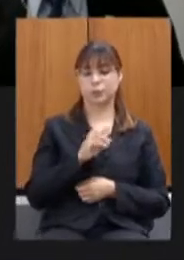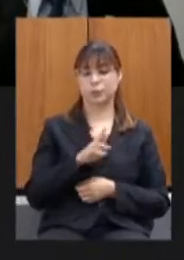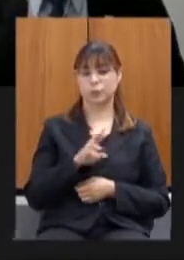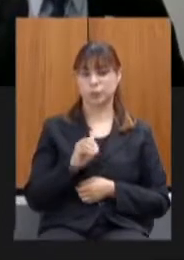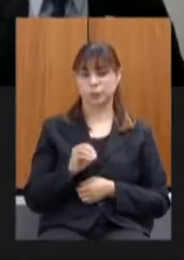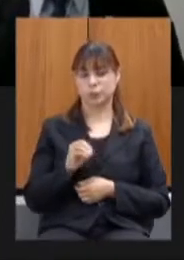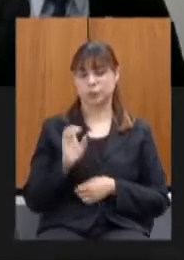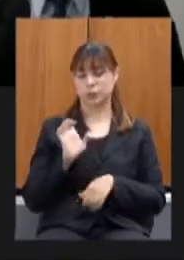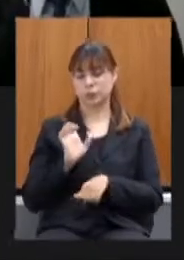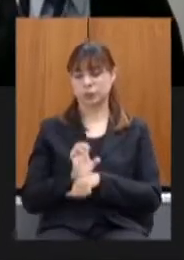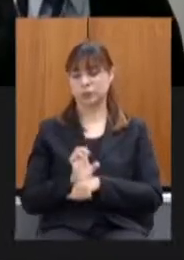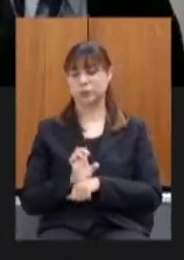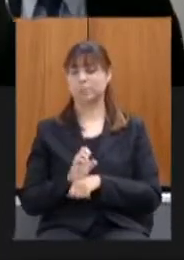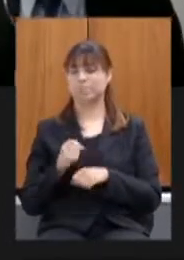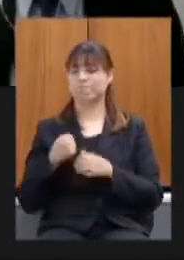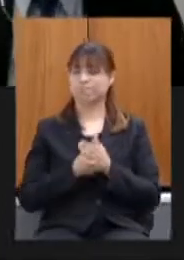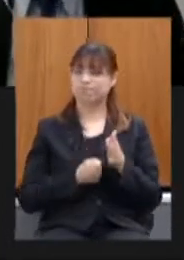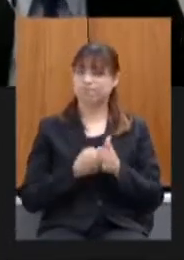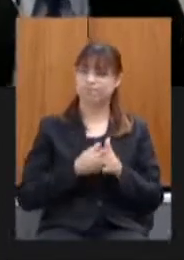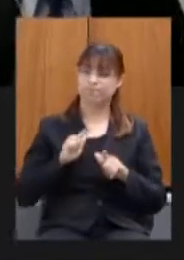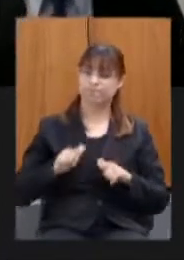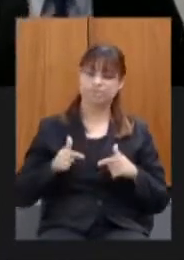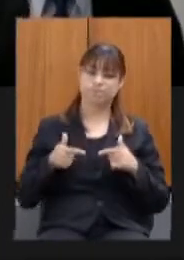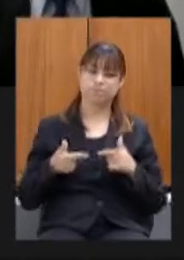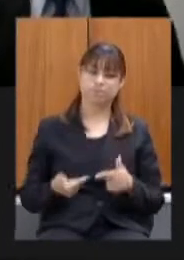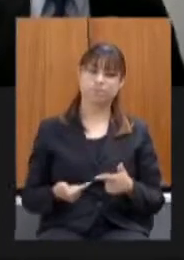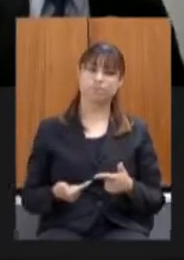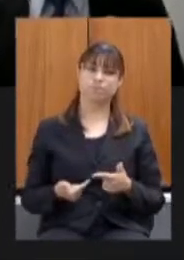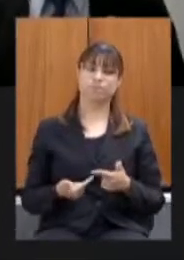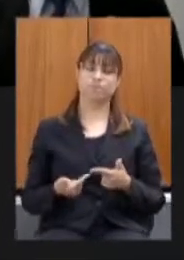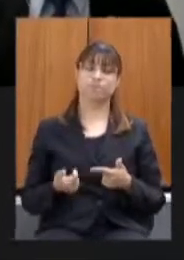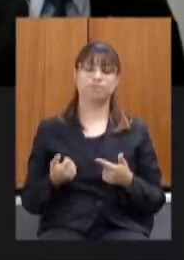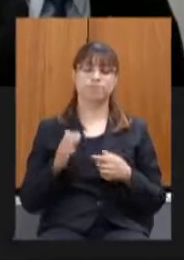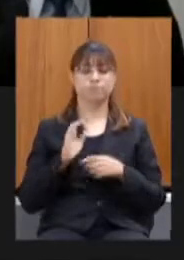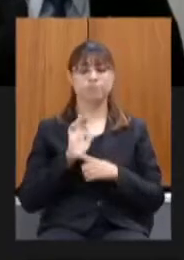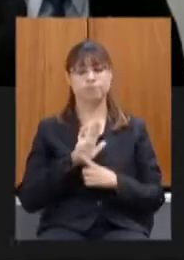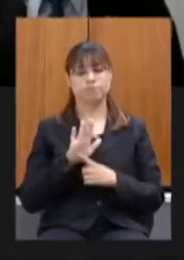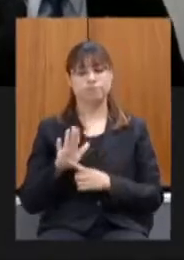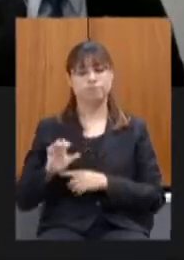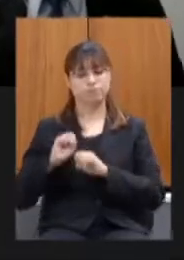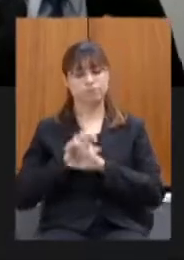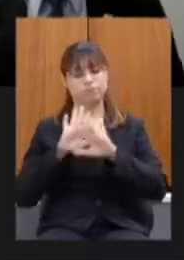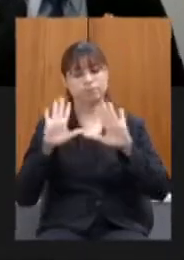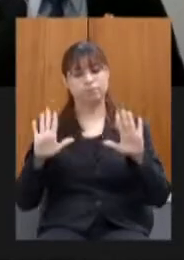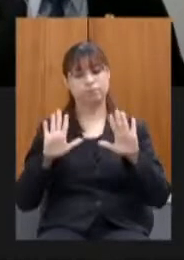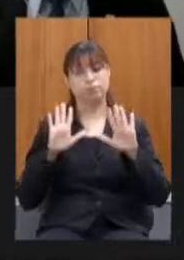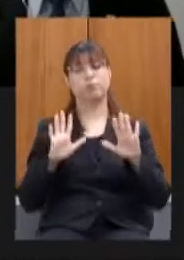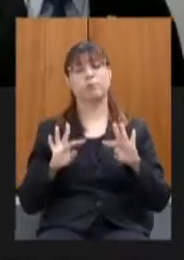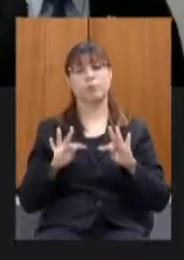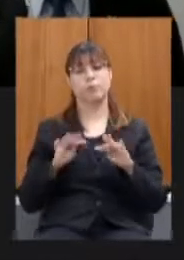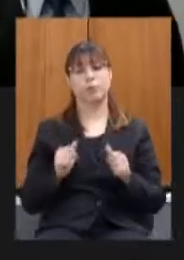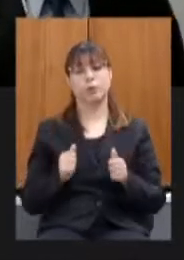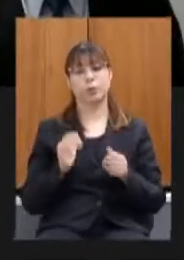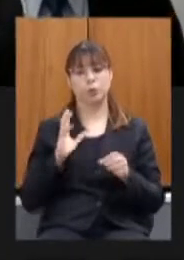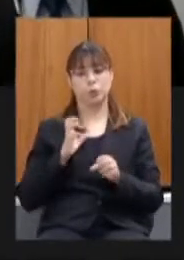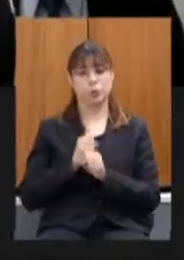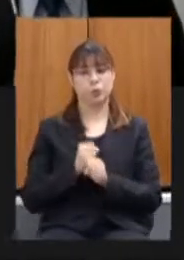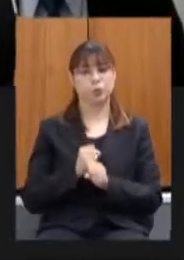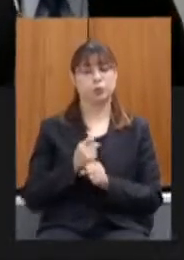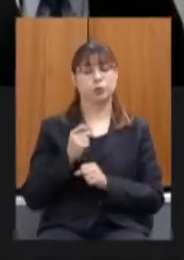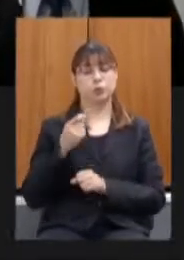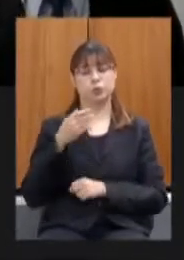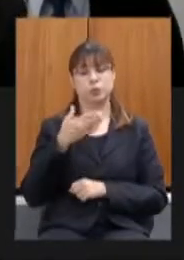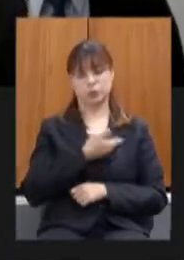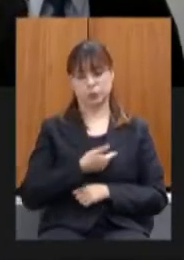fortemente para dar transparência e governança às contas públicas então criamos isso está disponível para